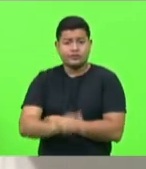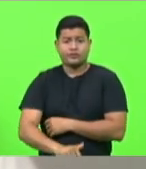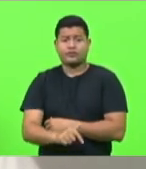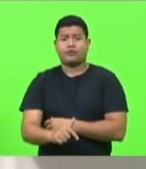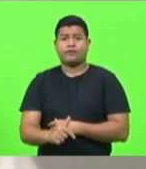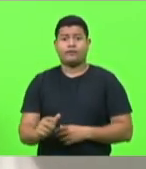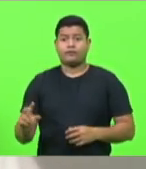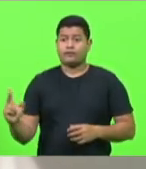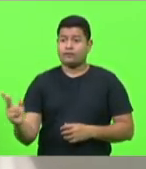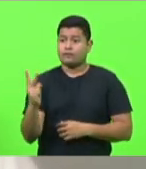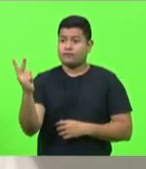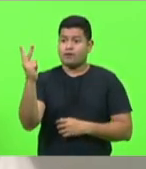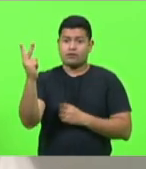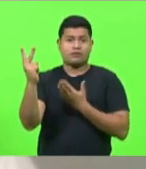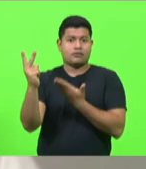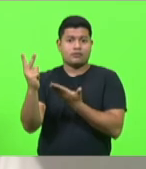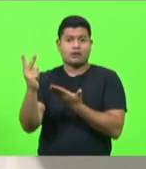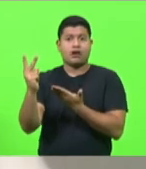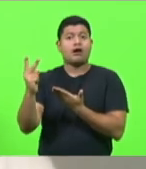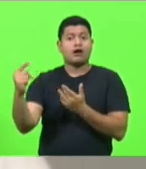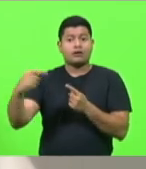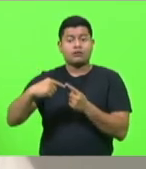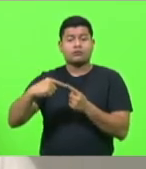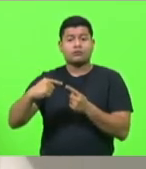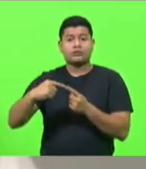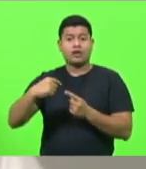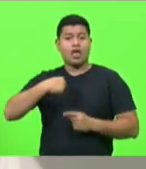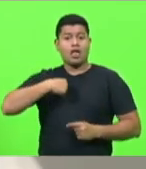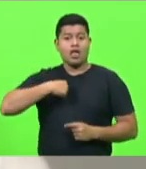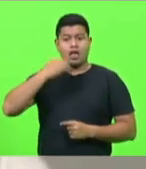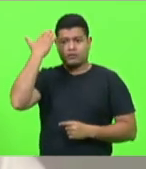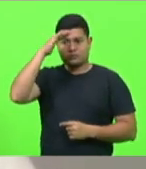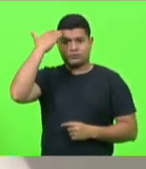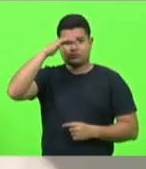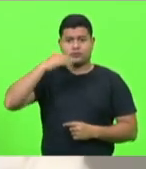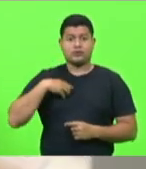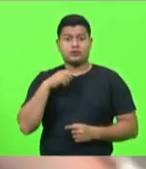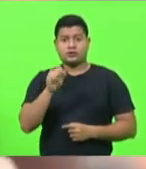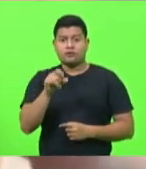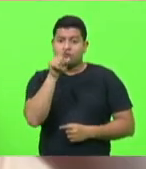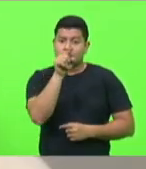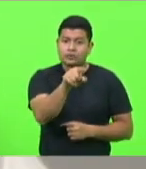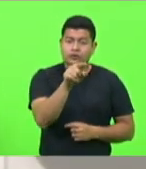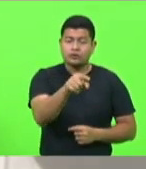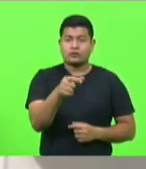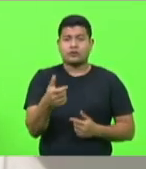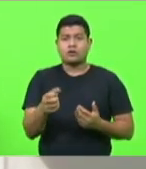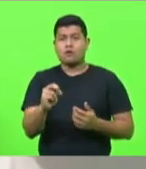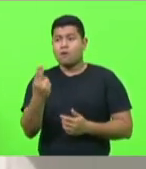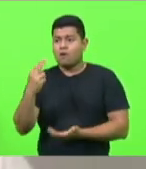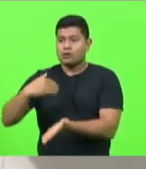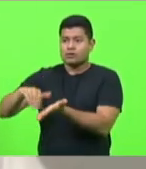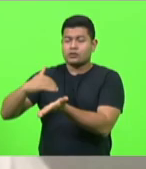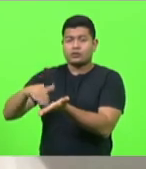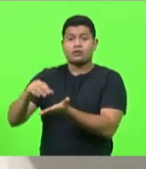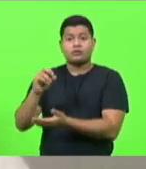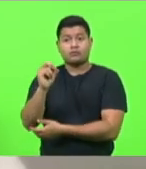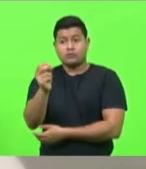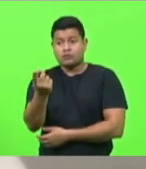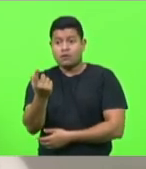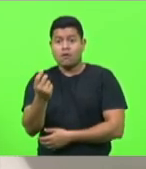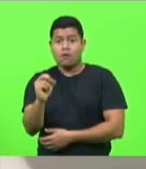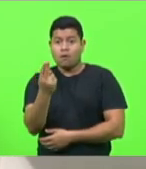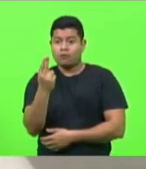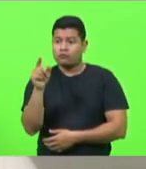valor é subjetivo. Se você que me ouve, ou se você, secretário, burocrata, não